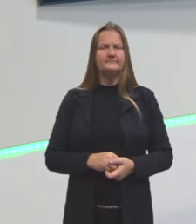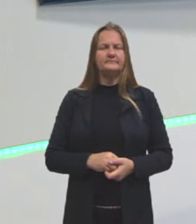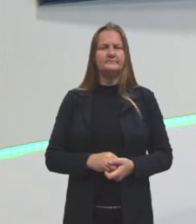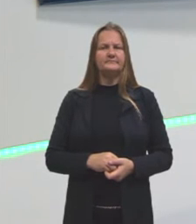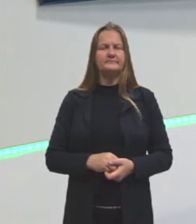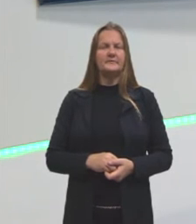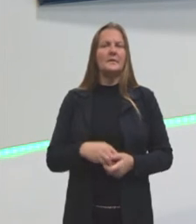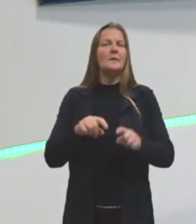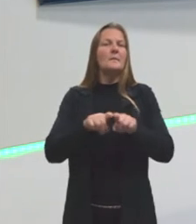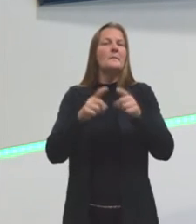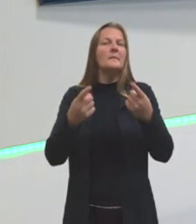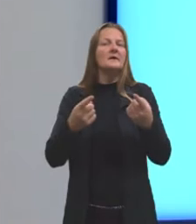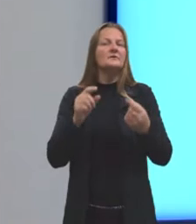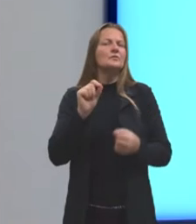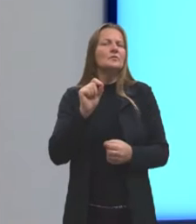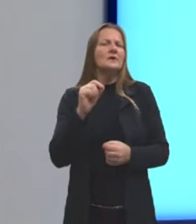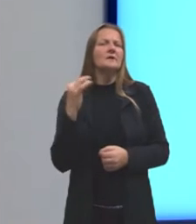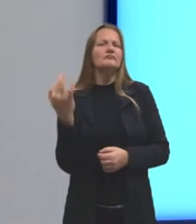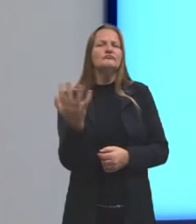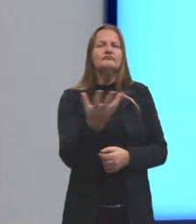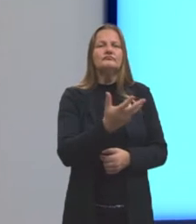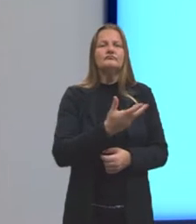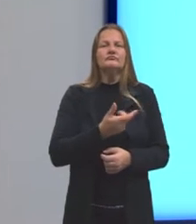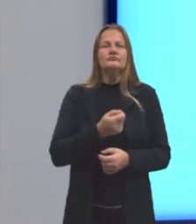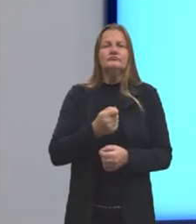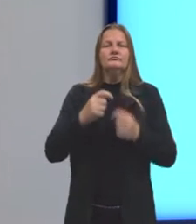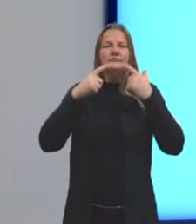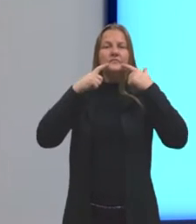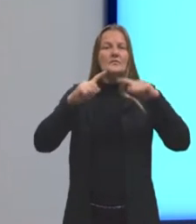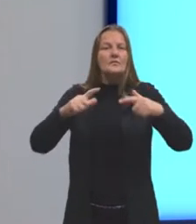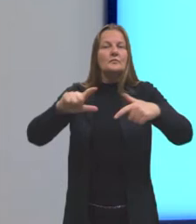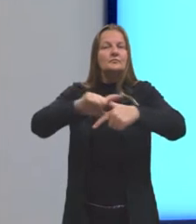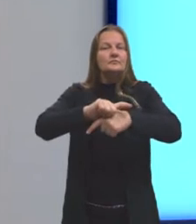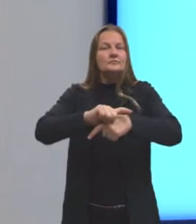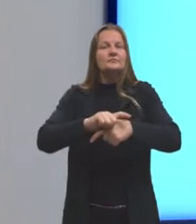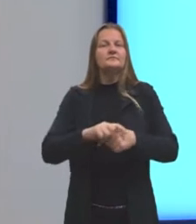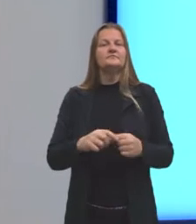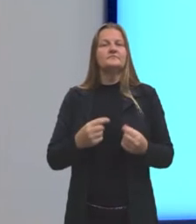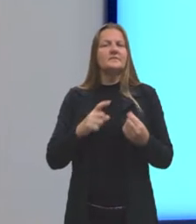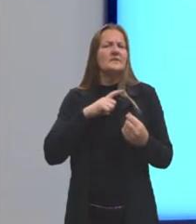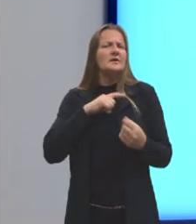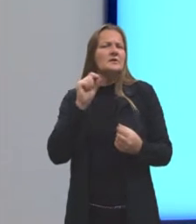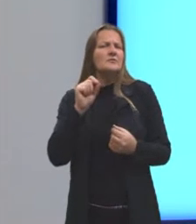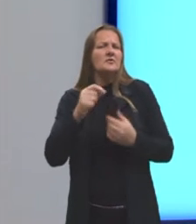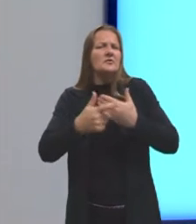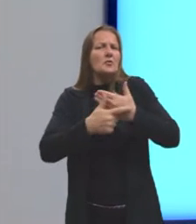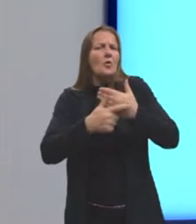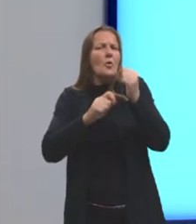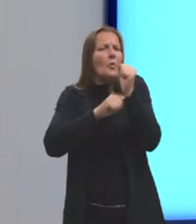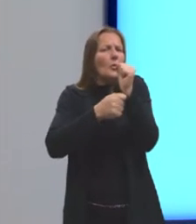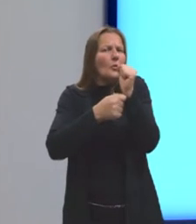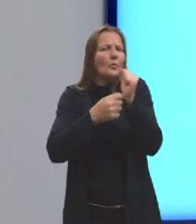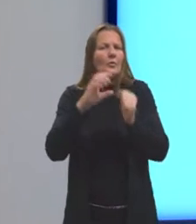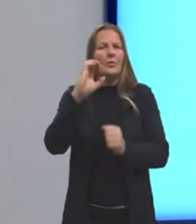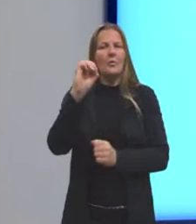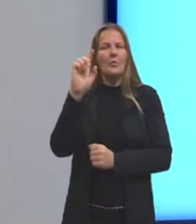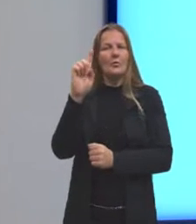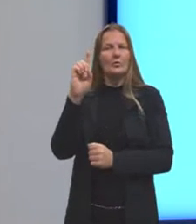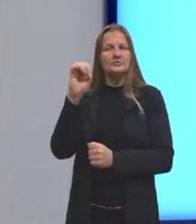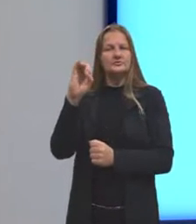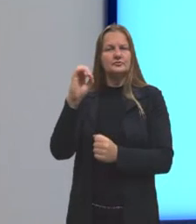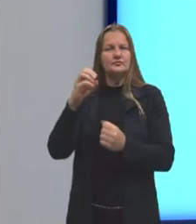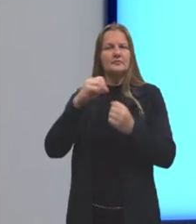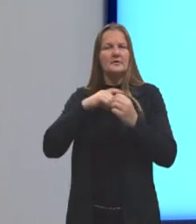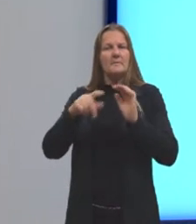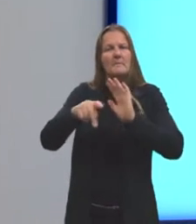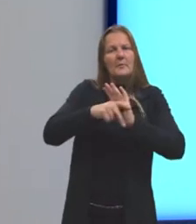Mas o que é tudo isso? O que é essa metalinguagem? Essa função metalinguística? Esse código que fala sobre o próprio código